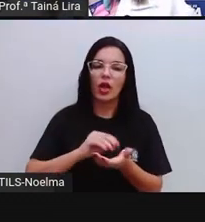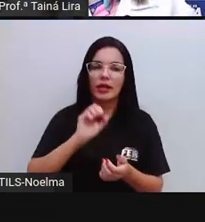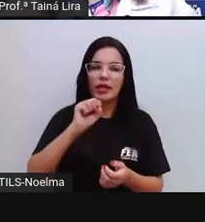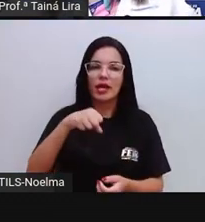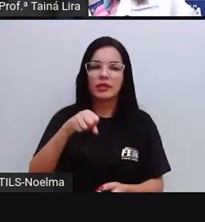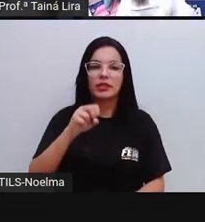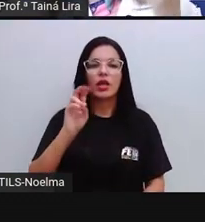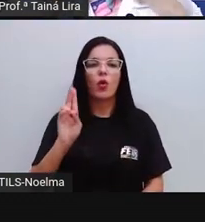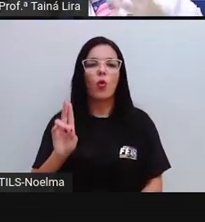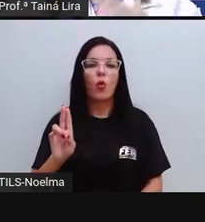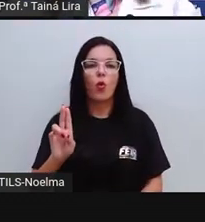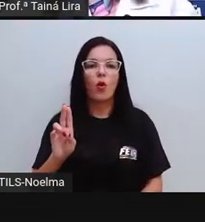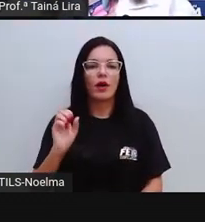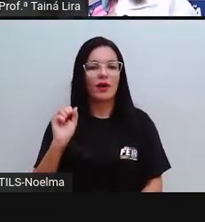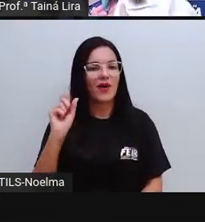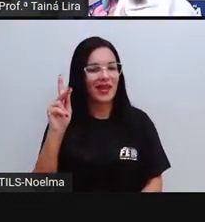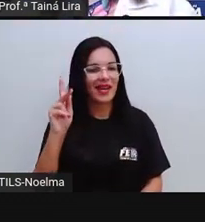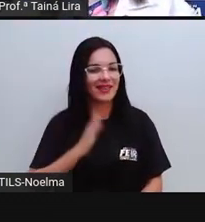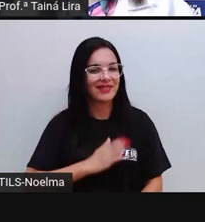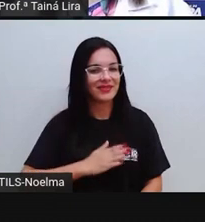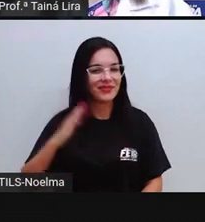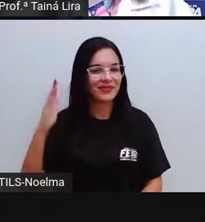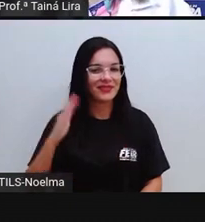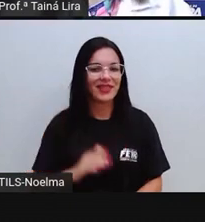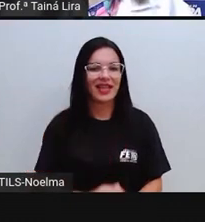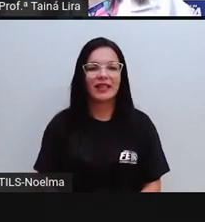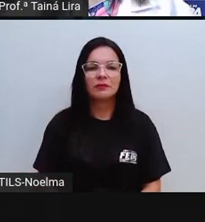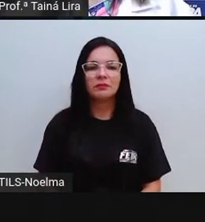Tá bom, segundo ano? Mas vamos seguindo, tá?